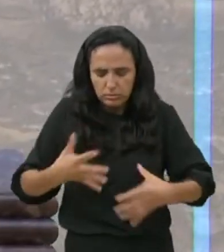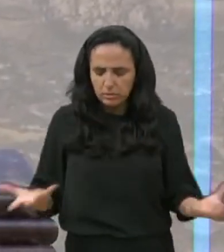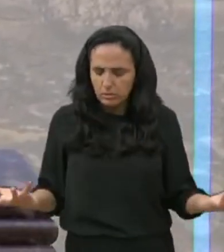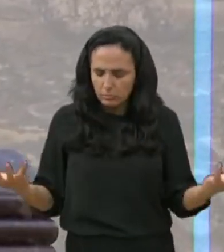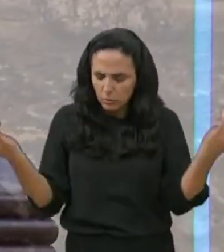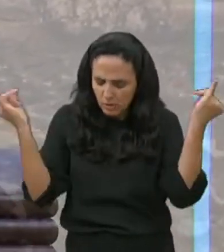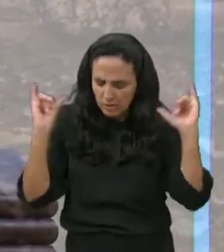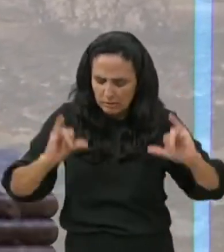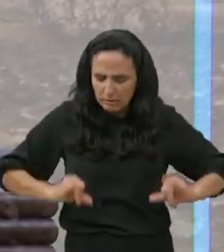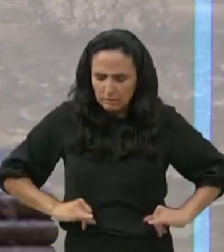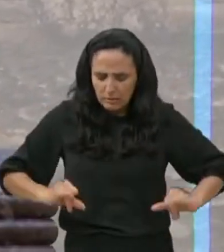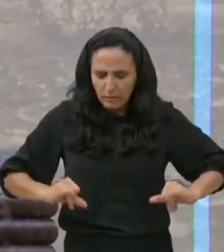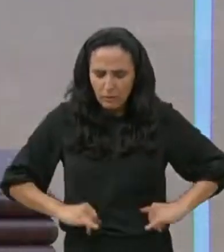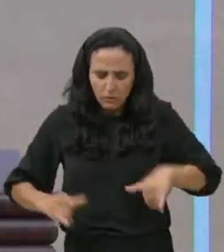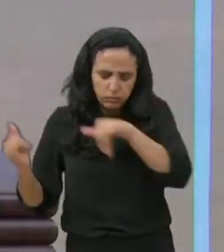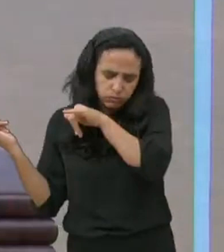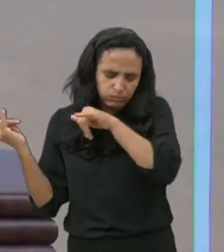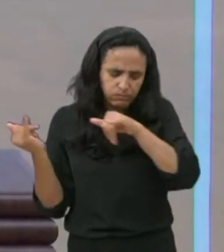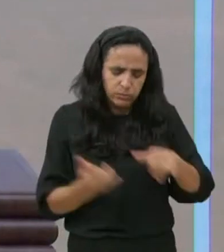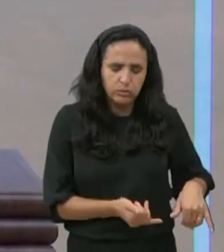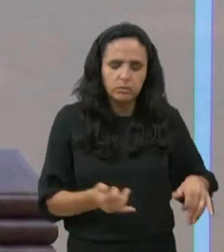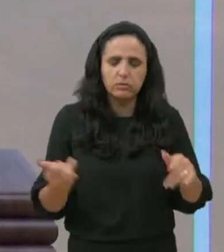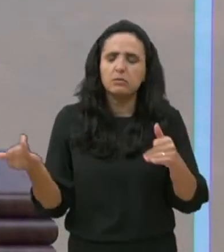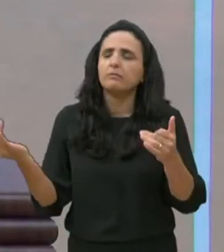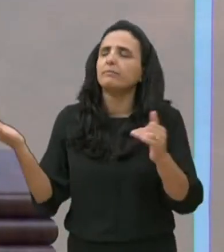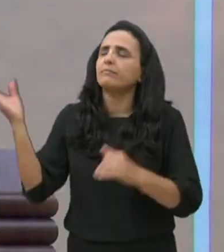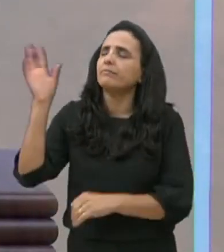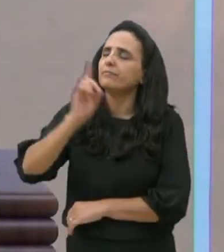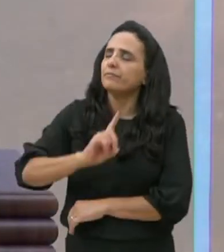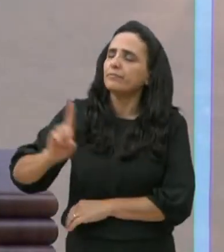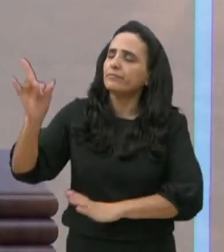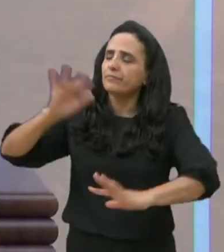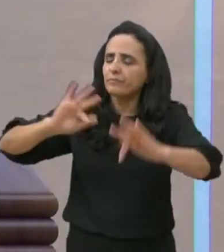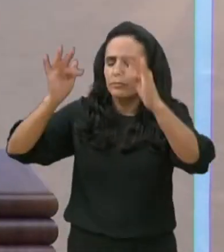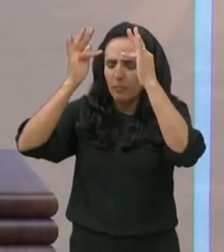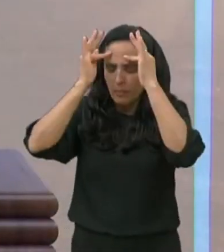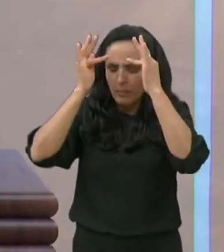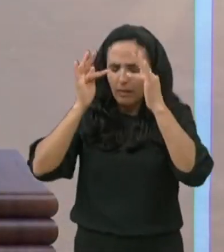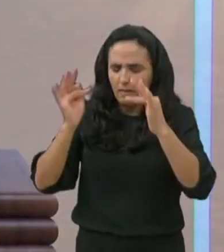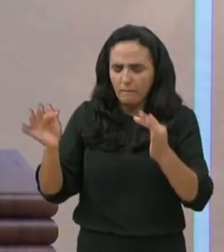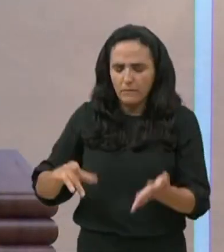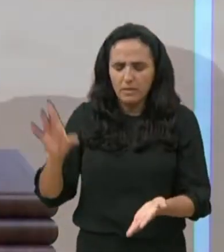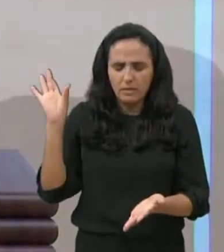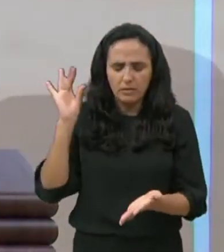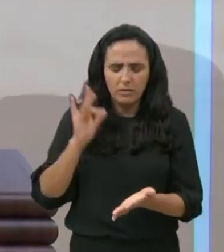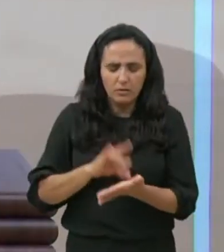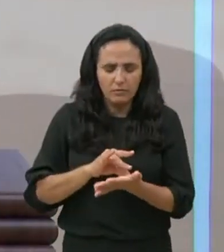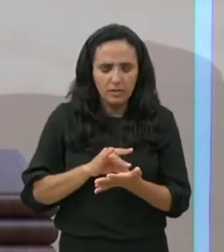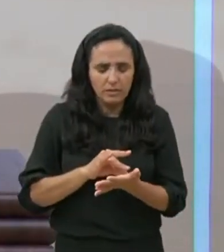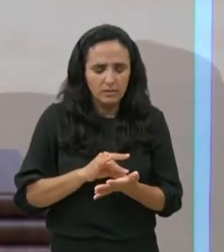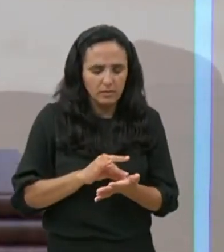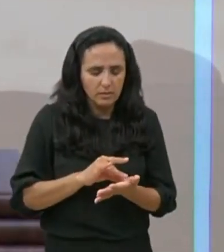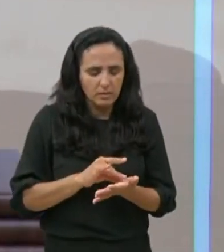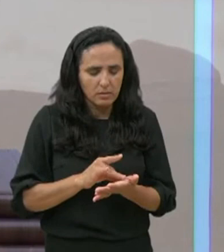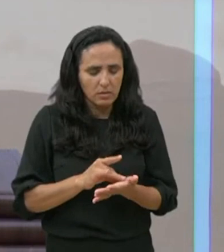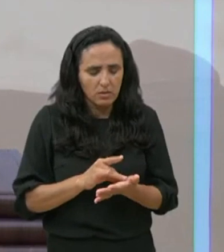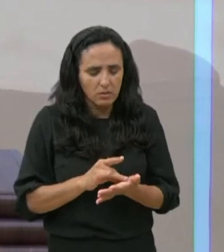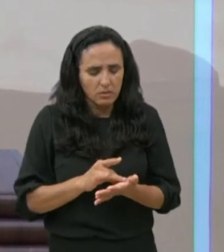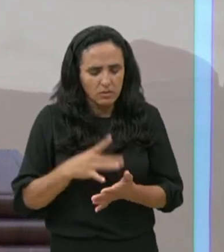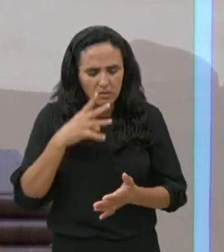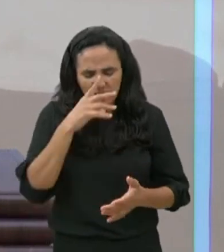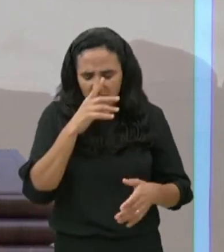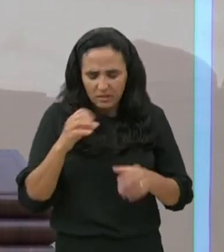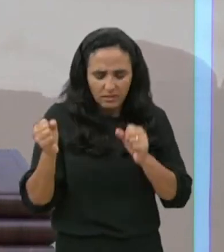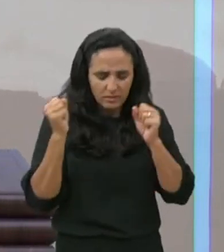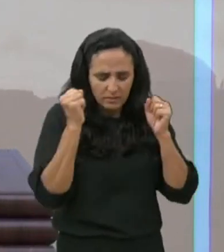das situações adversas, Tu és o Deus fiel, Tu és o Deus verdadeiro, Tu és o Deus que pode